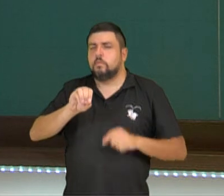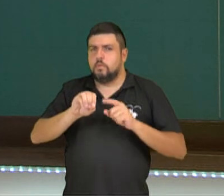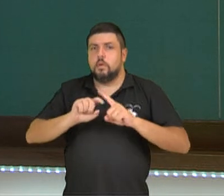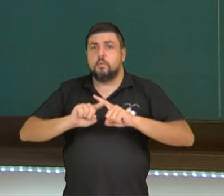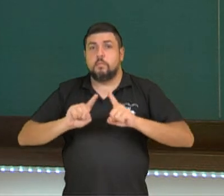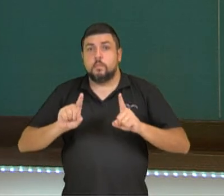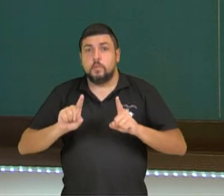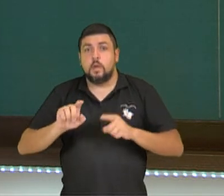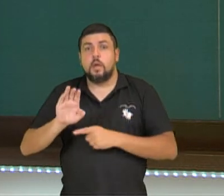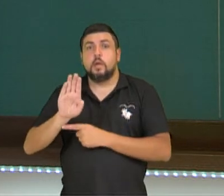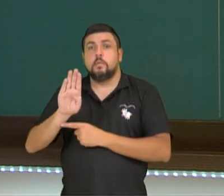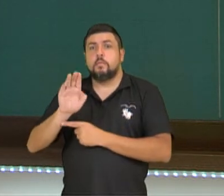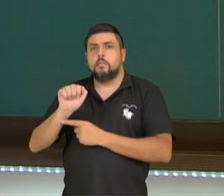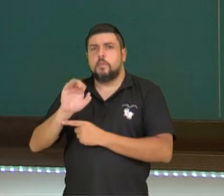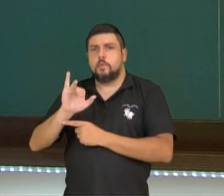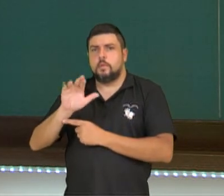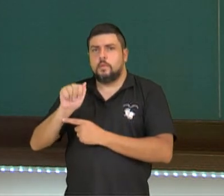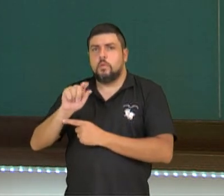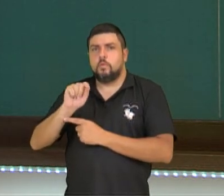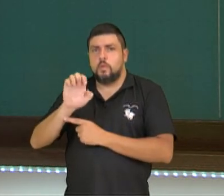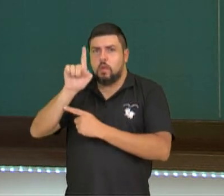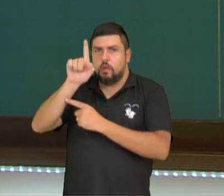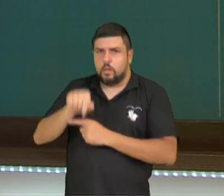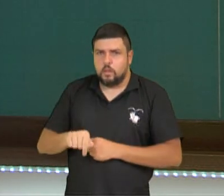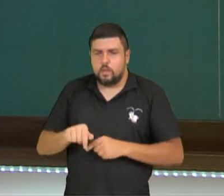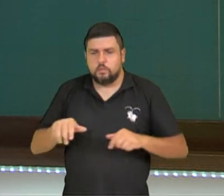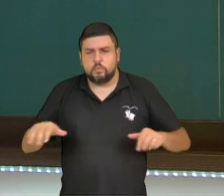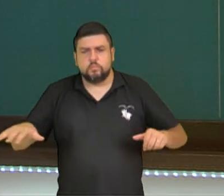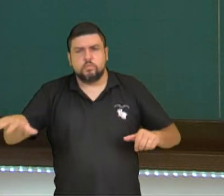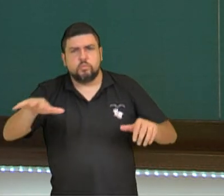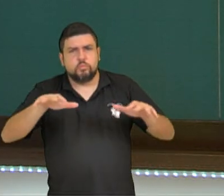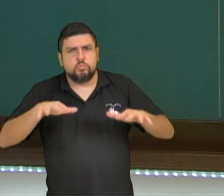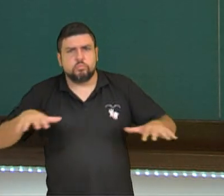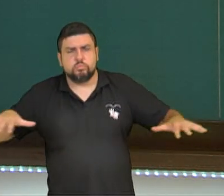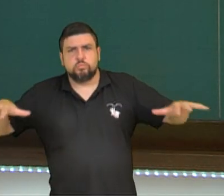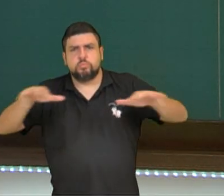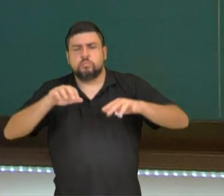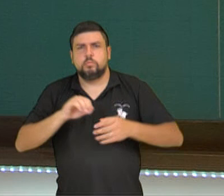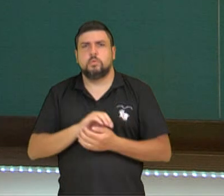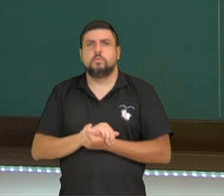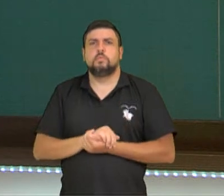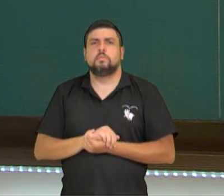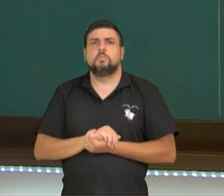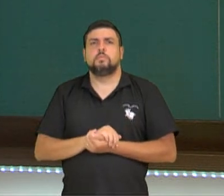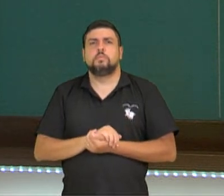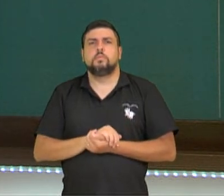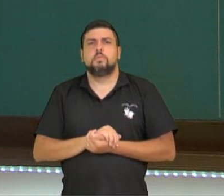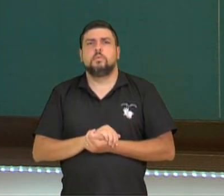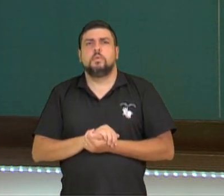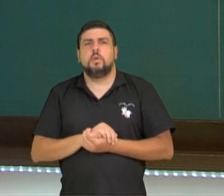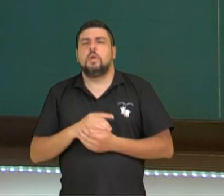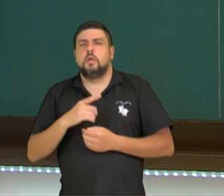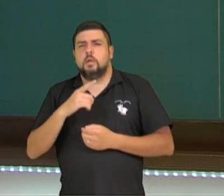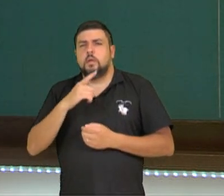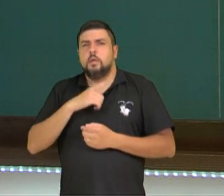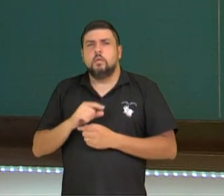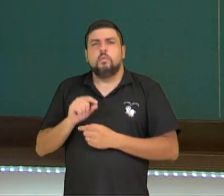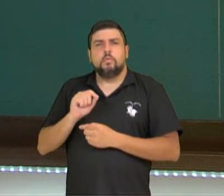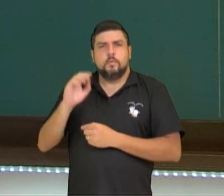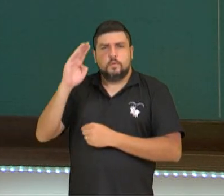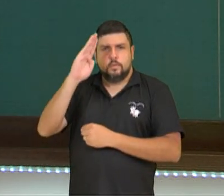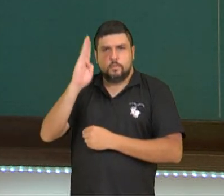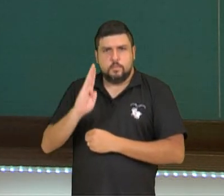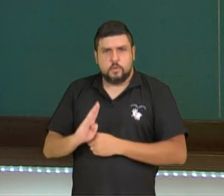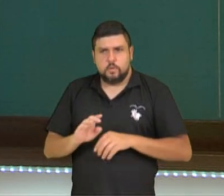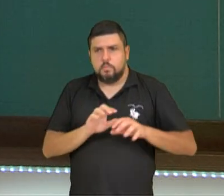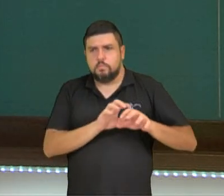porção de terras ali que tem a presença dos rios. E aí nesse sentido nós temos a divisão das bacias hidrográficas